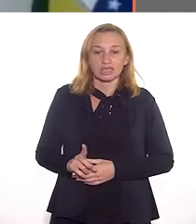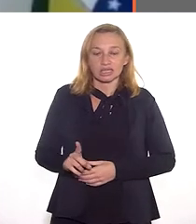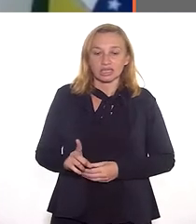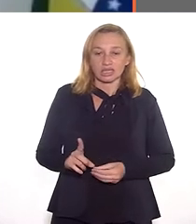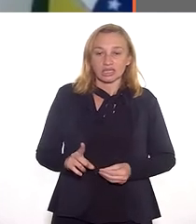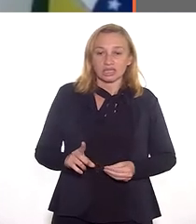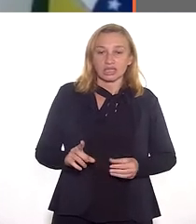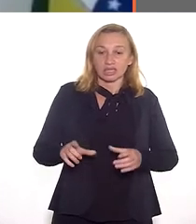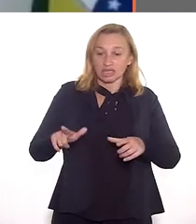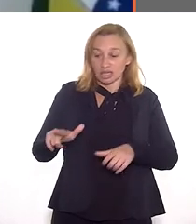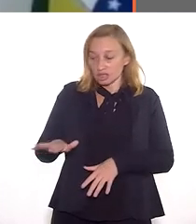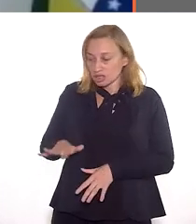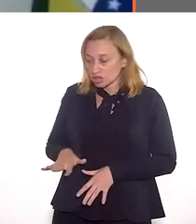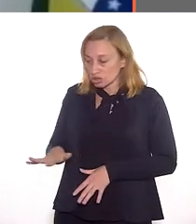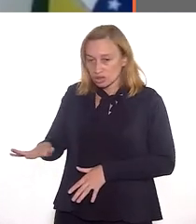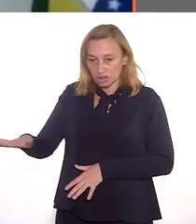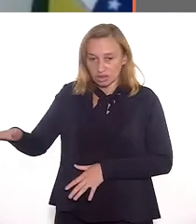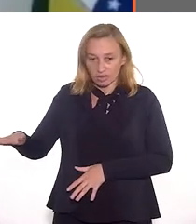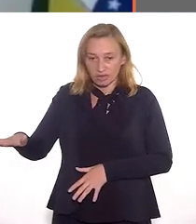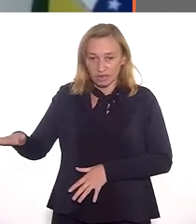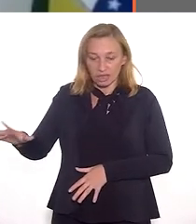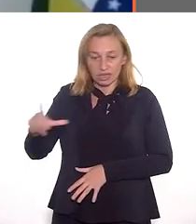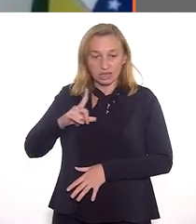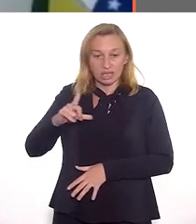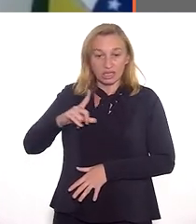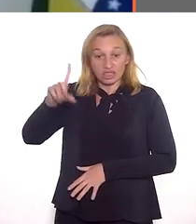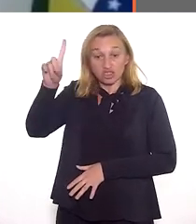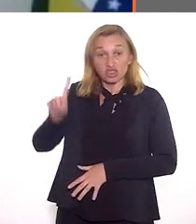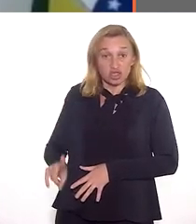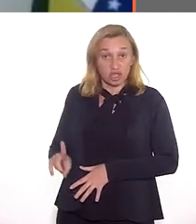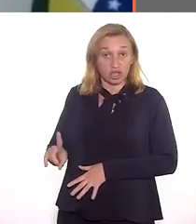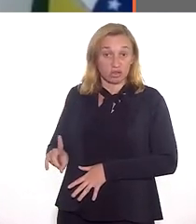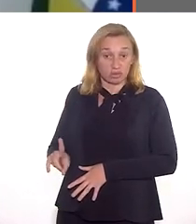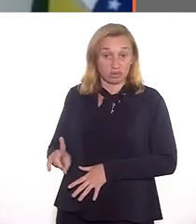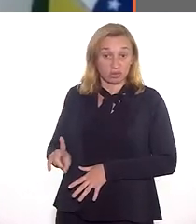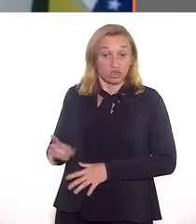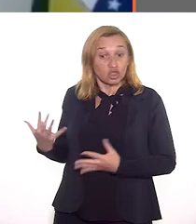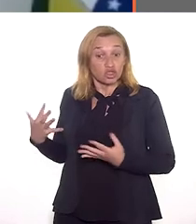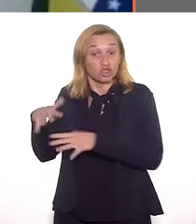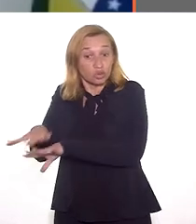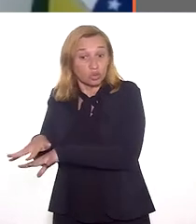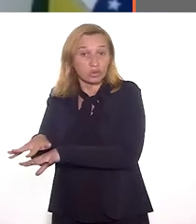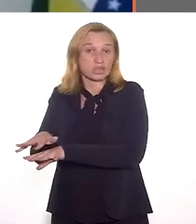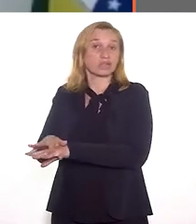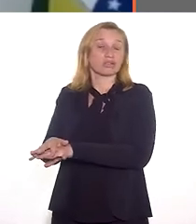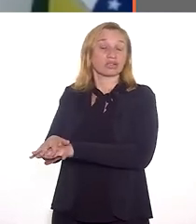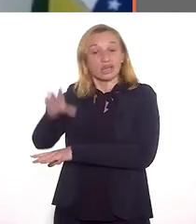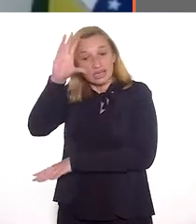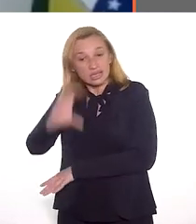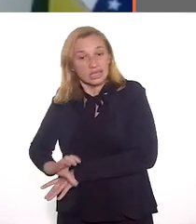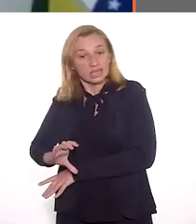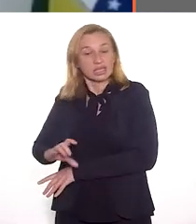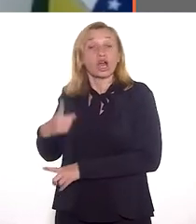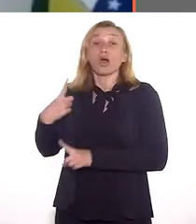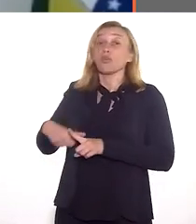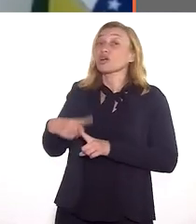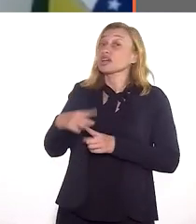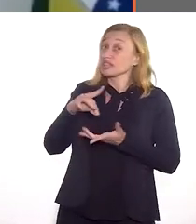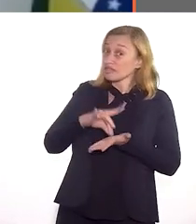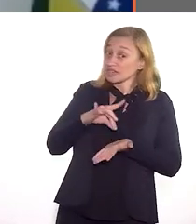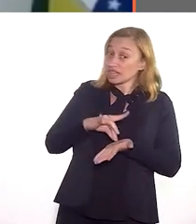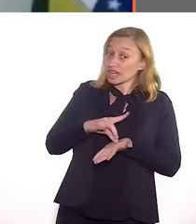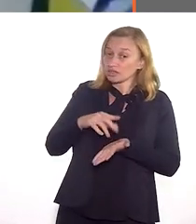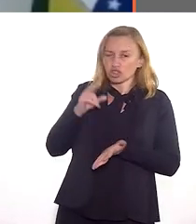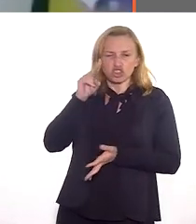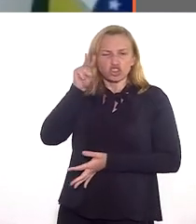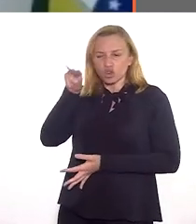garantir que esses territórios se transformem em territórios de direitos, em territórios de inclusão, em territórios de cidadania, porque, na